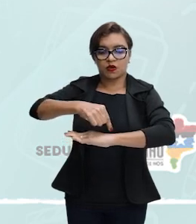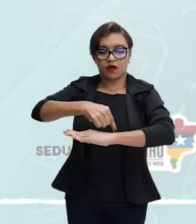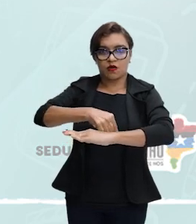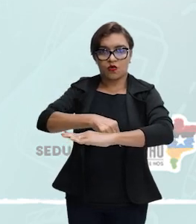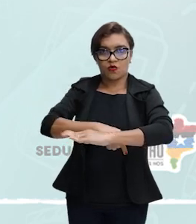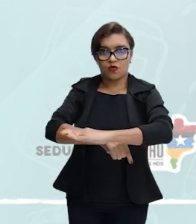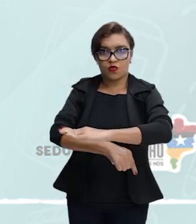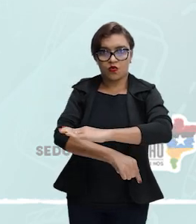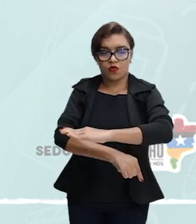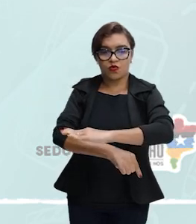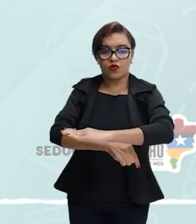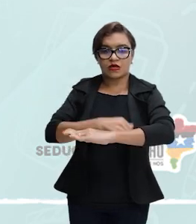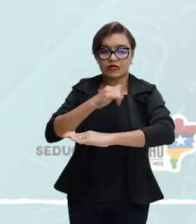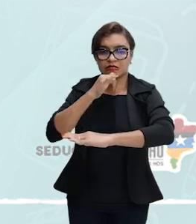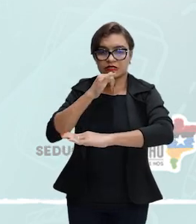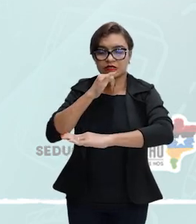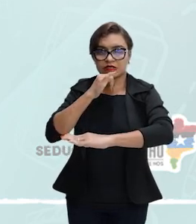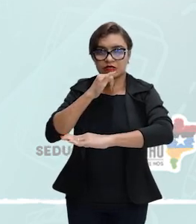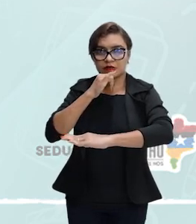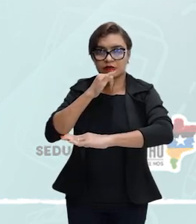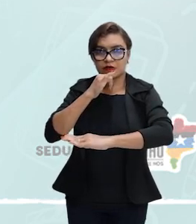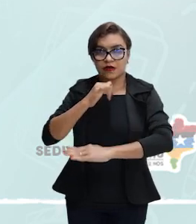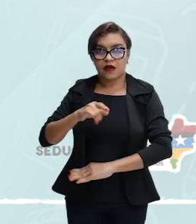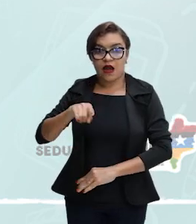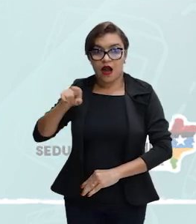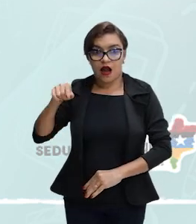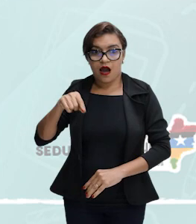difusa é quando não mantém essa regularidade.